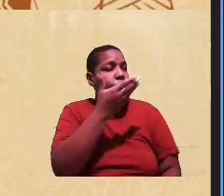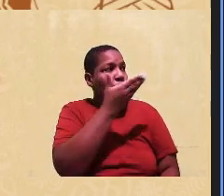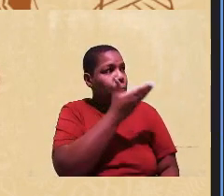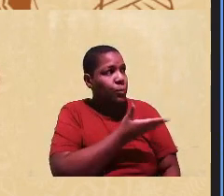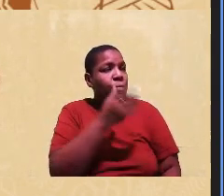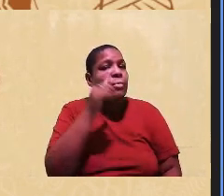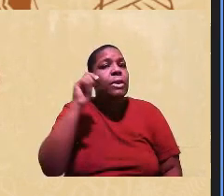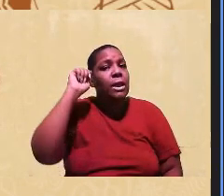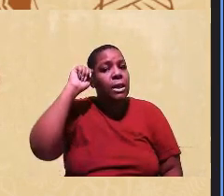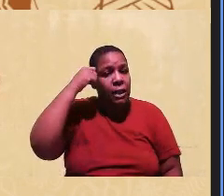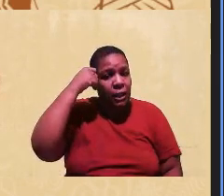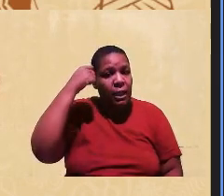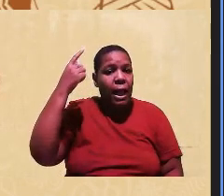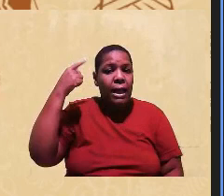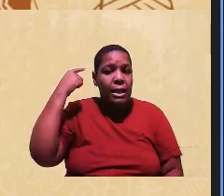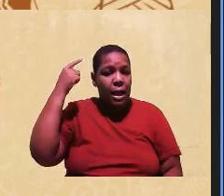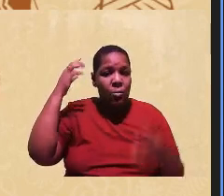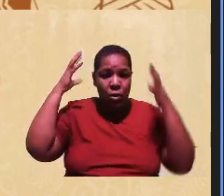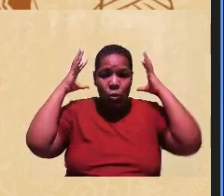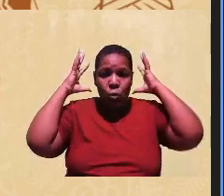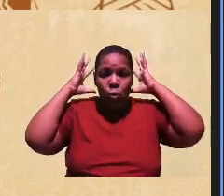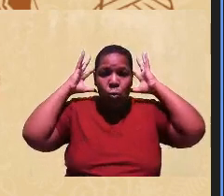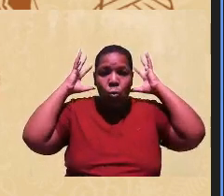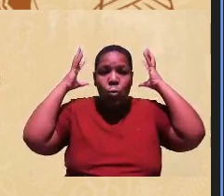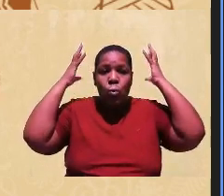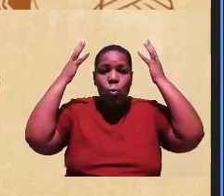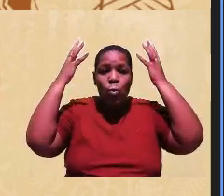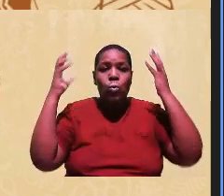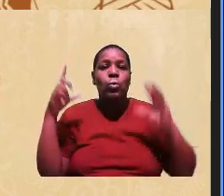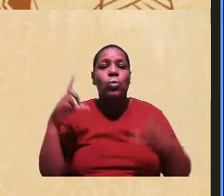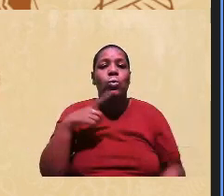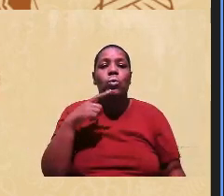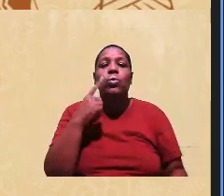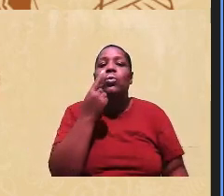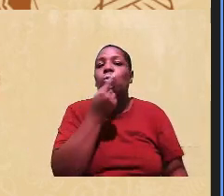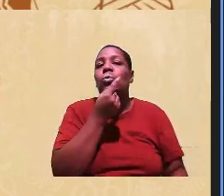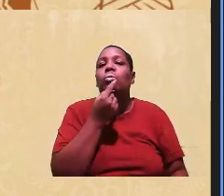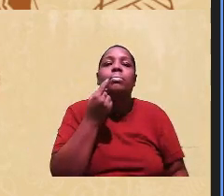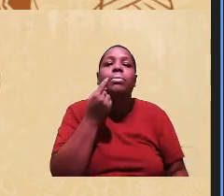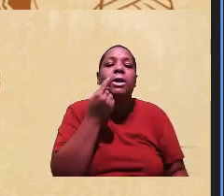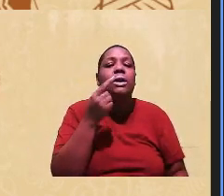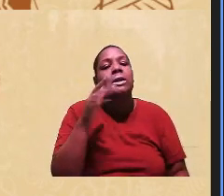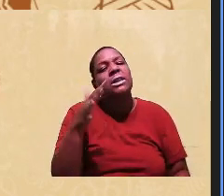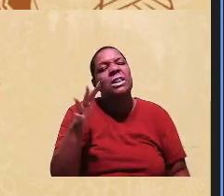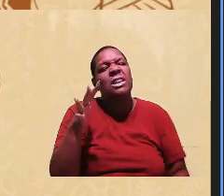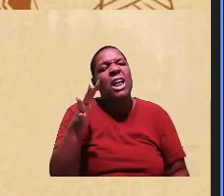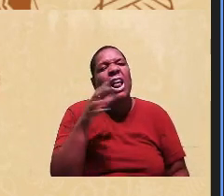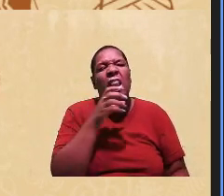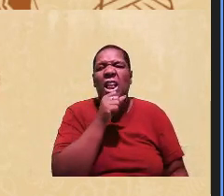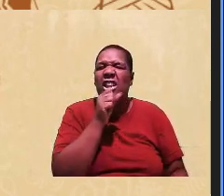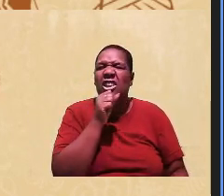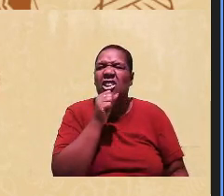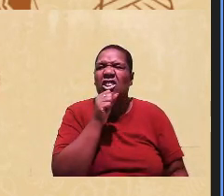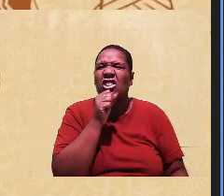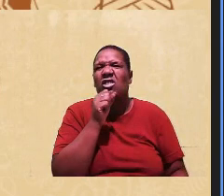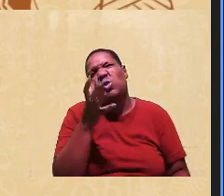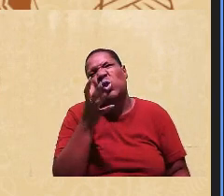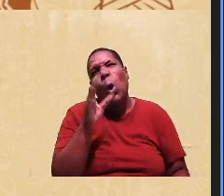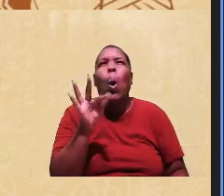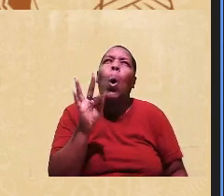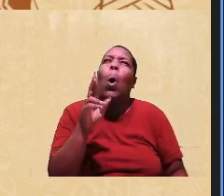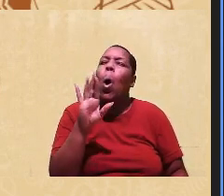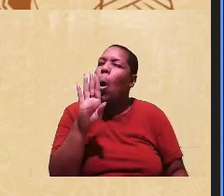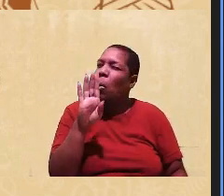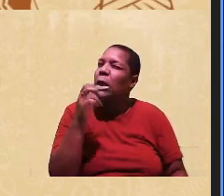cabelo crespo, curto, estou com um batom cor de laranja, ferrugem, cobre, mais ou menos assim,